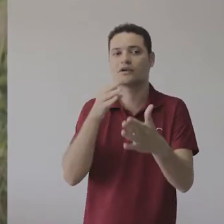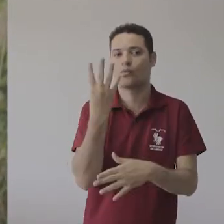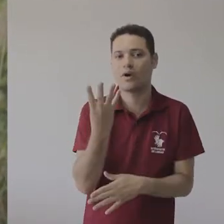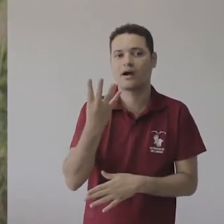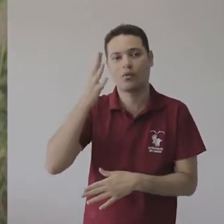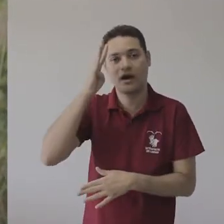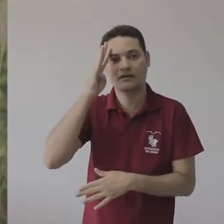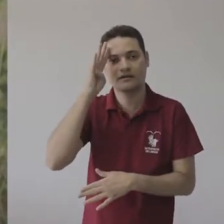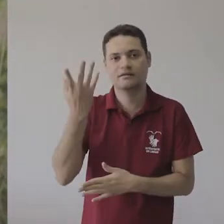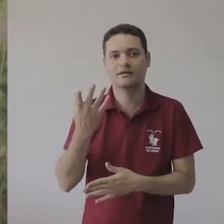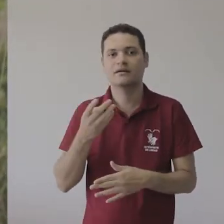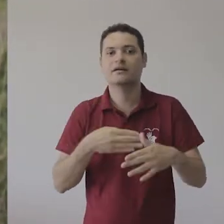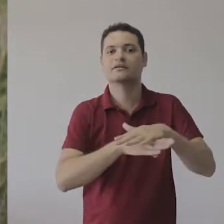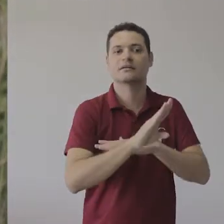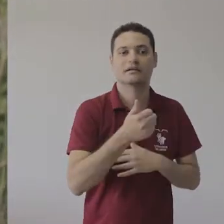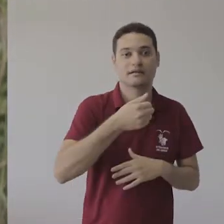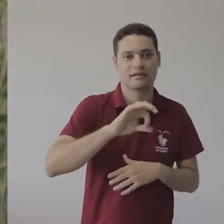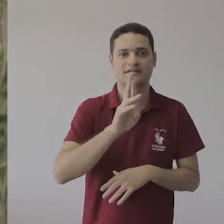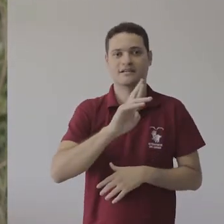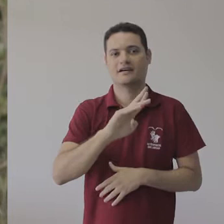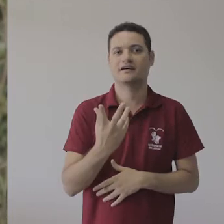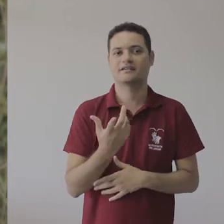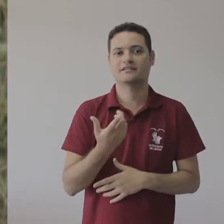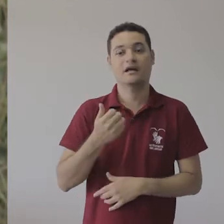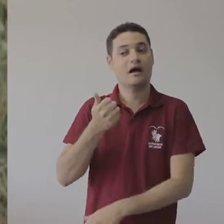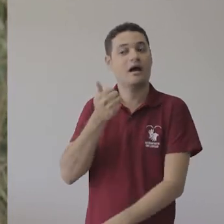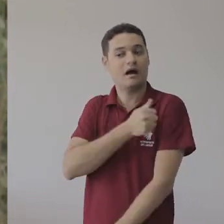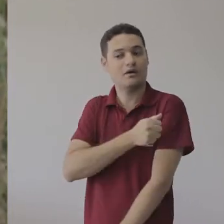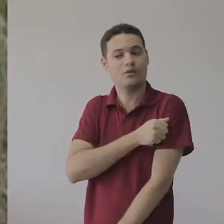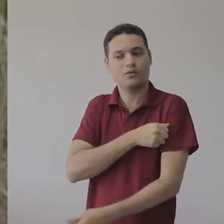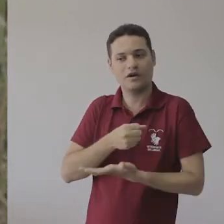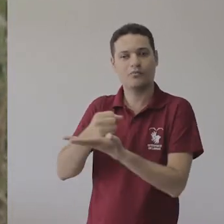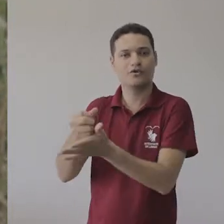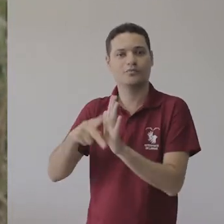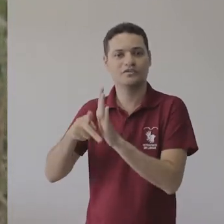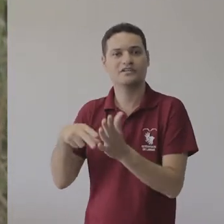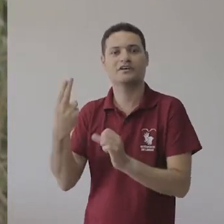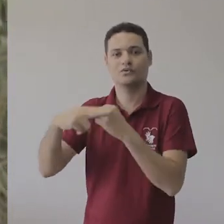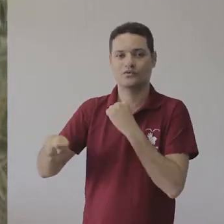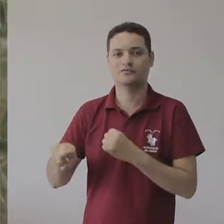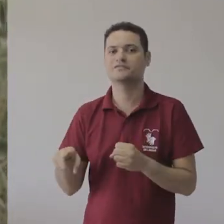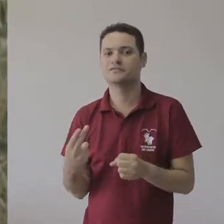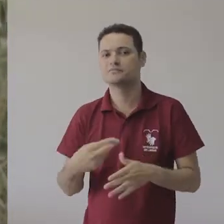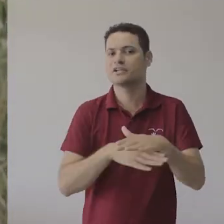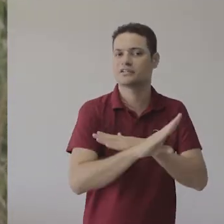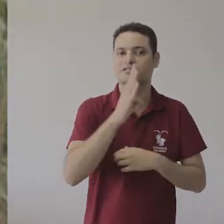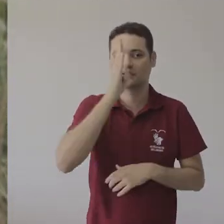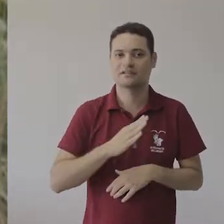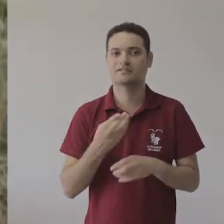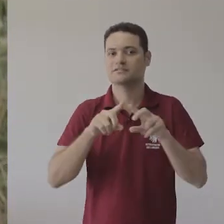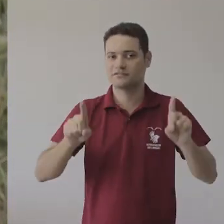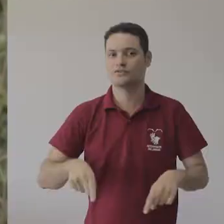-feira, dia 11. Os ingressos custam 10 reais a inteira e os estudantes assistidos pelo ProAIS não pagam. Servidores da